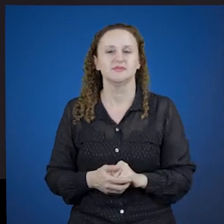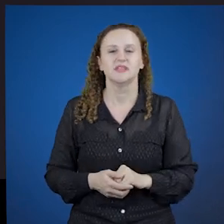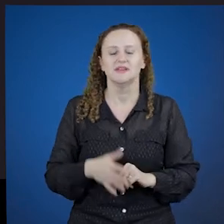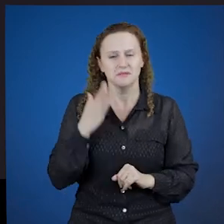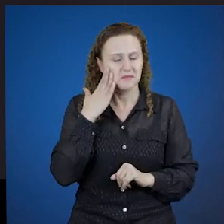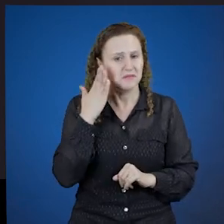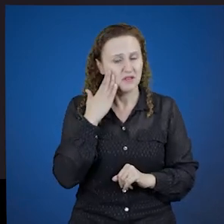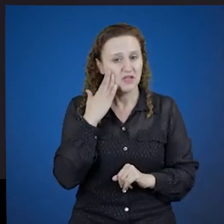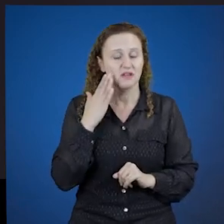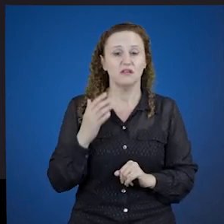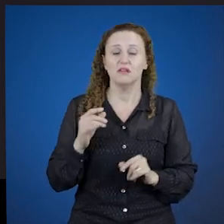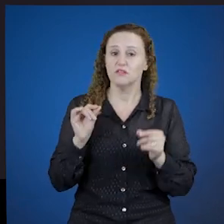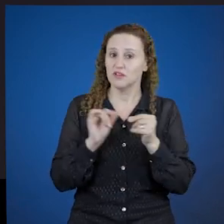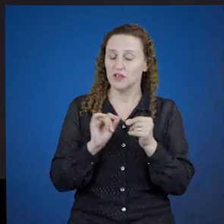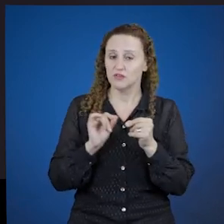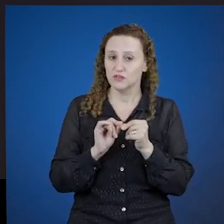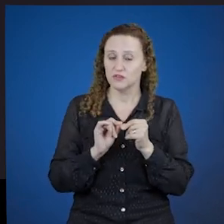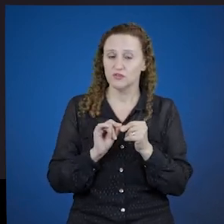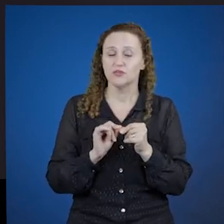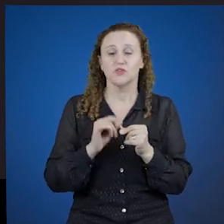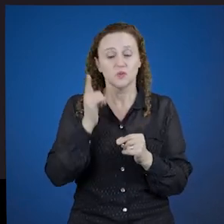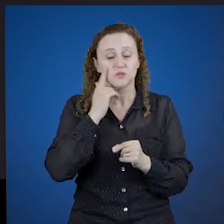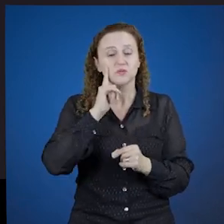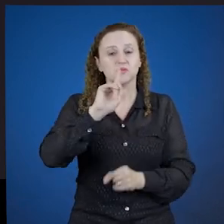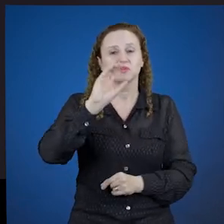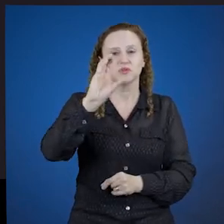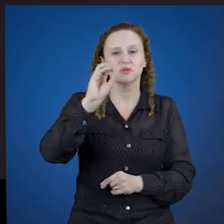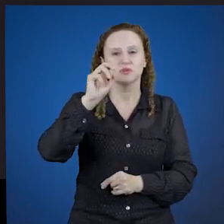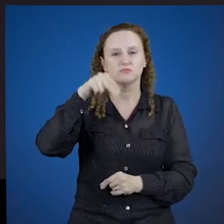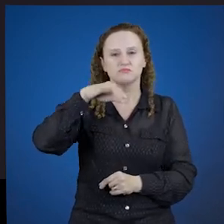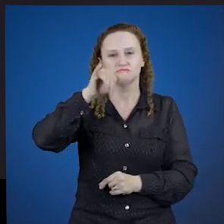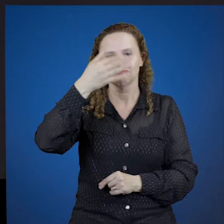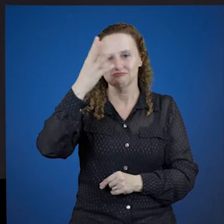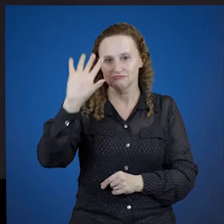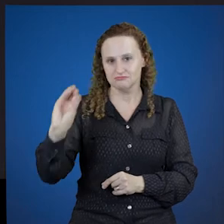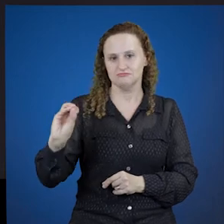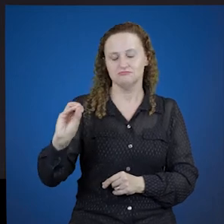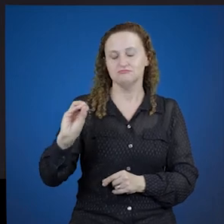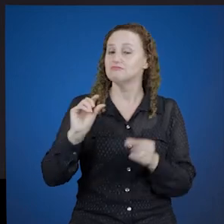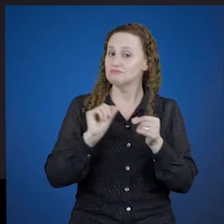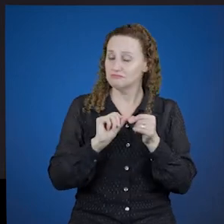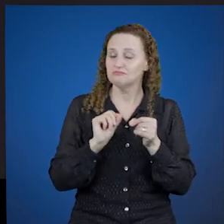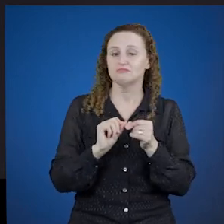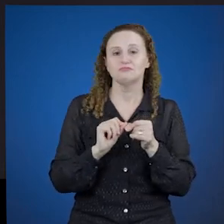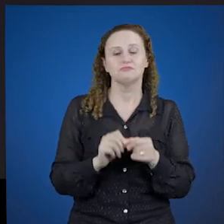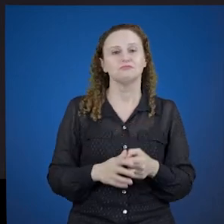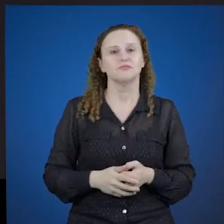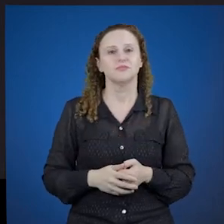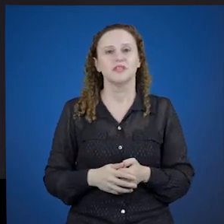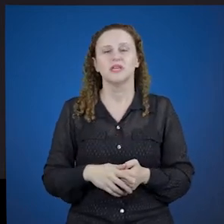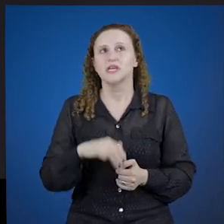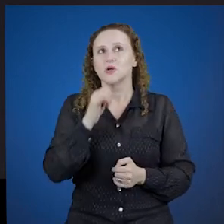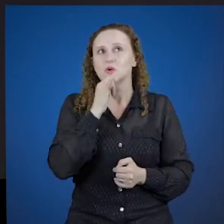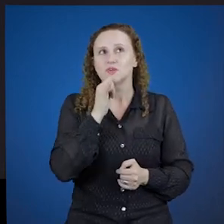sabendo isso, eu sei, então, conjugar qualquer verbo. Imagine eu pegar, tomar o verbo